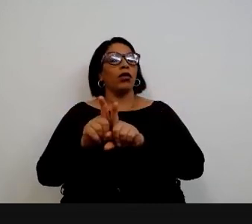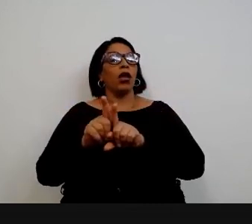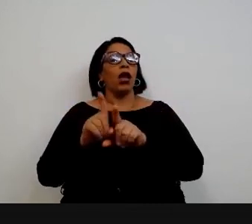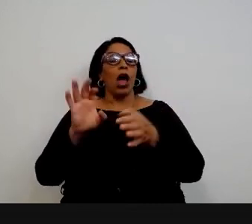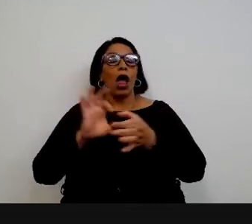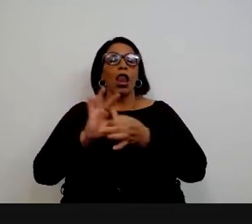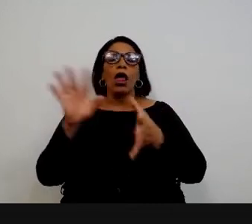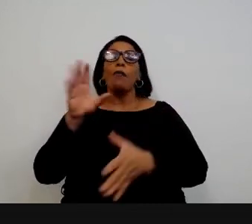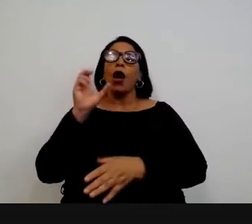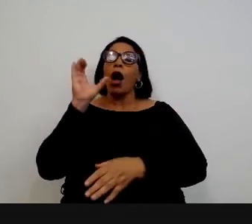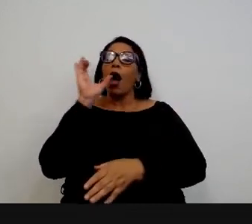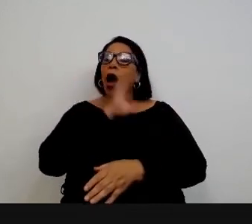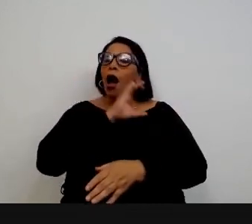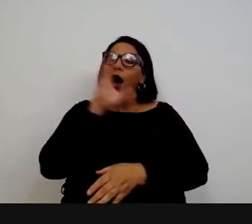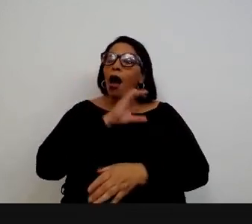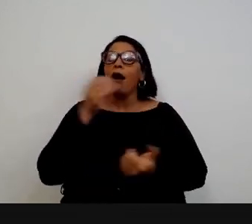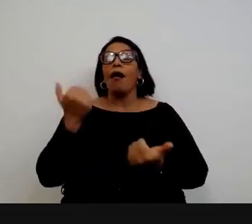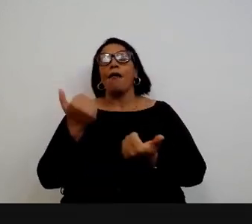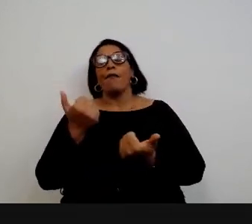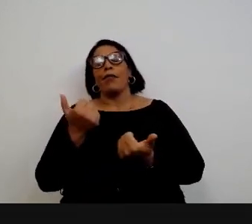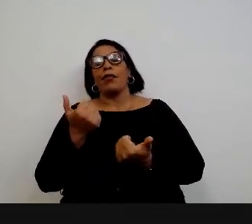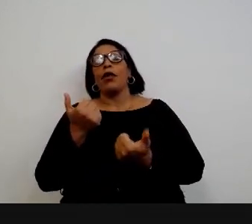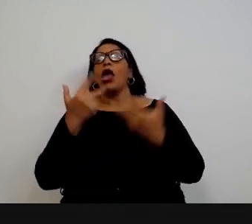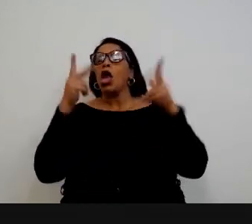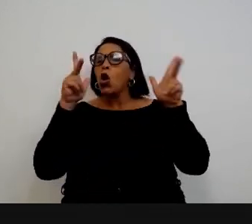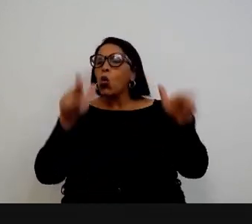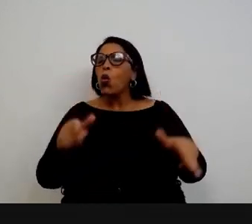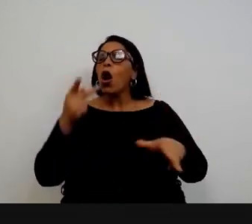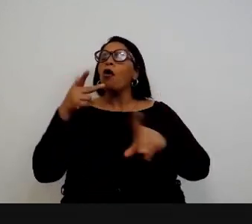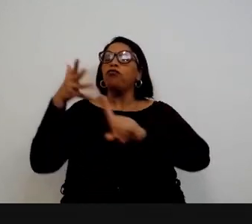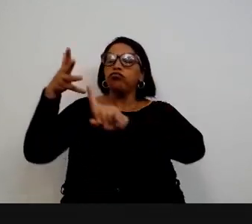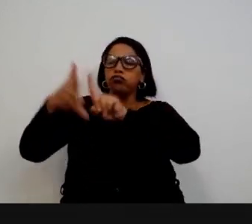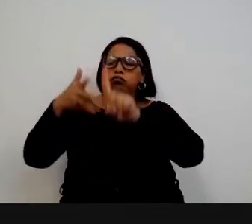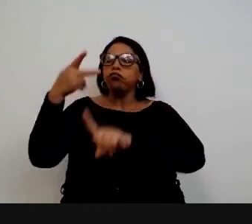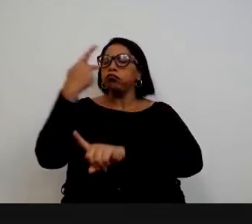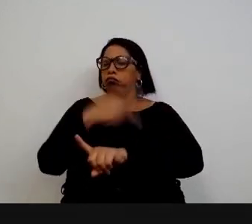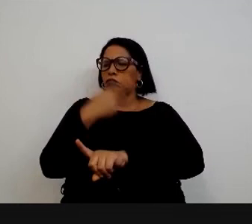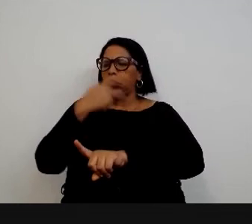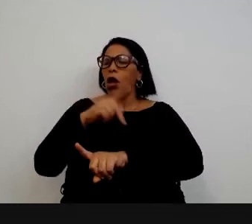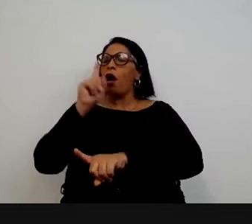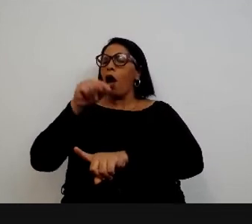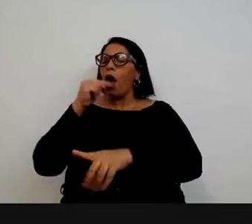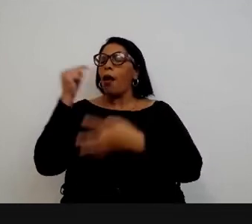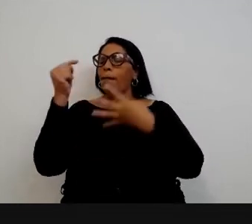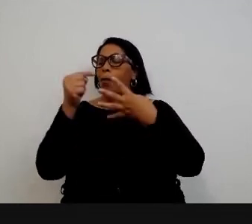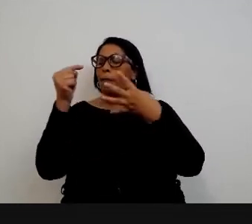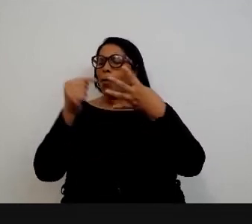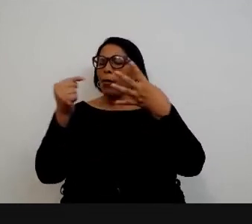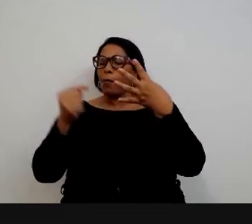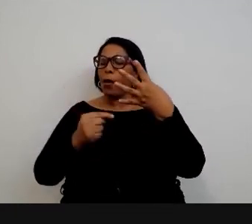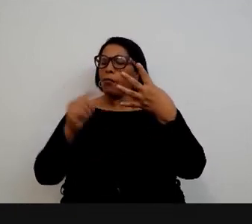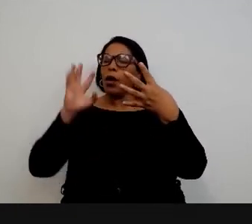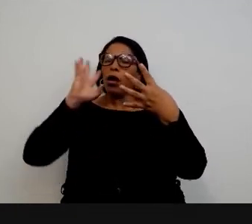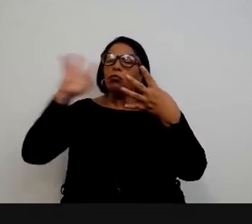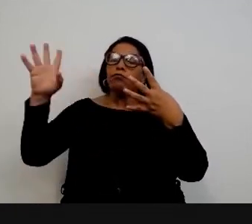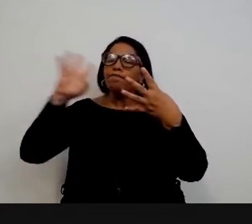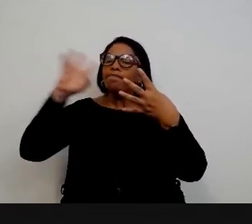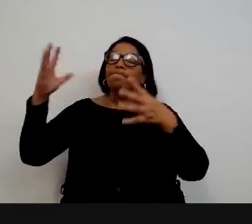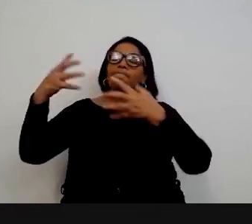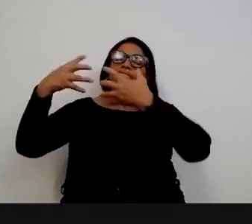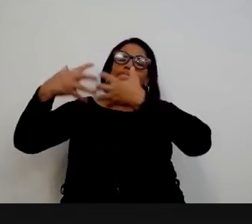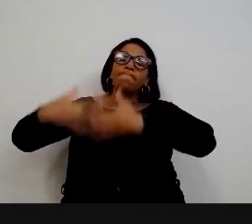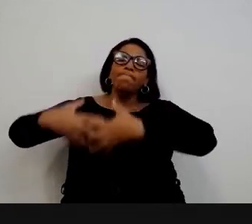essa democracia mais ágil como você bem colocou então todos esses são pontos de muita relevância